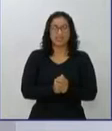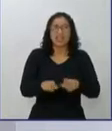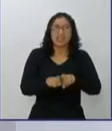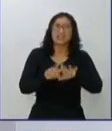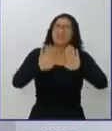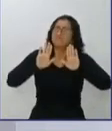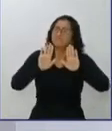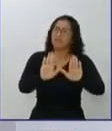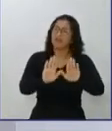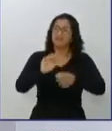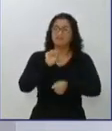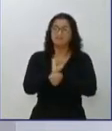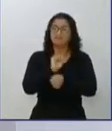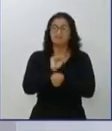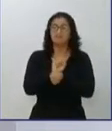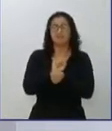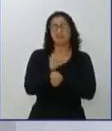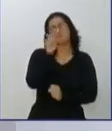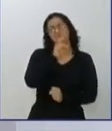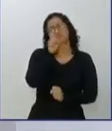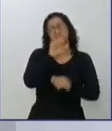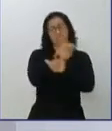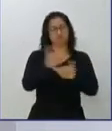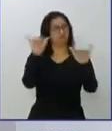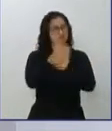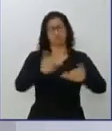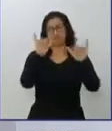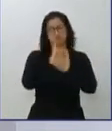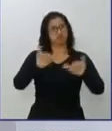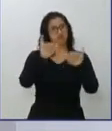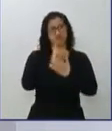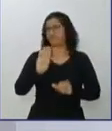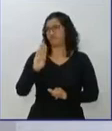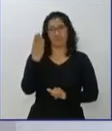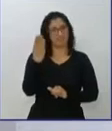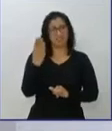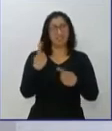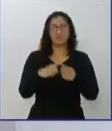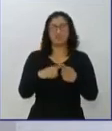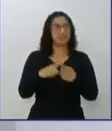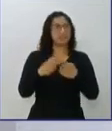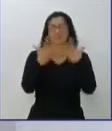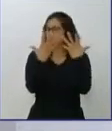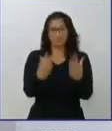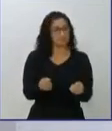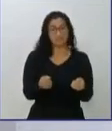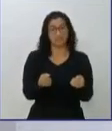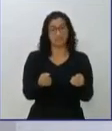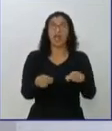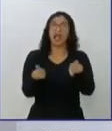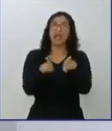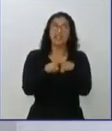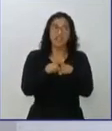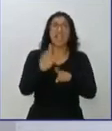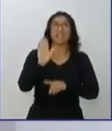fake news, está ficando já uma coisa intragável, indigesta. Vejo aí nas redes sociais, agora circulando,